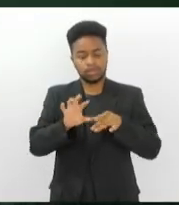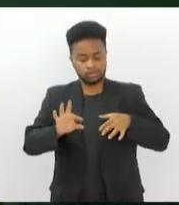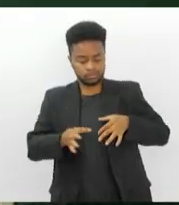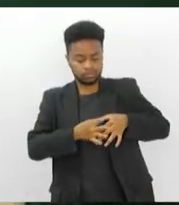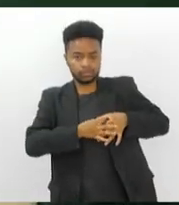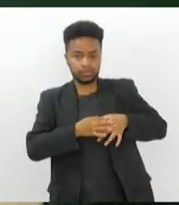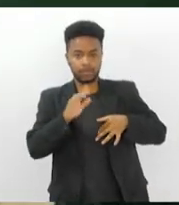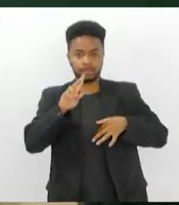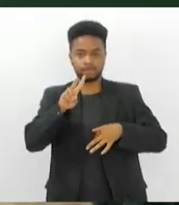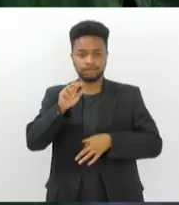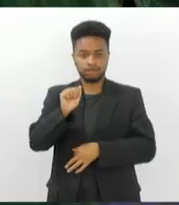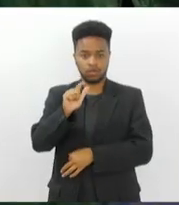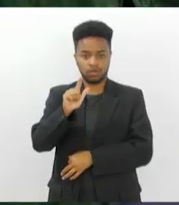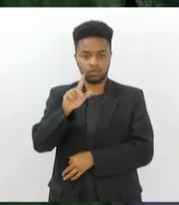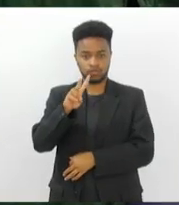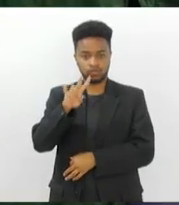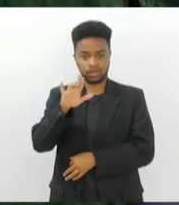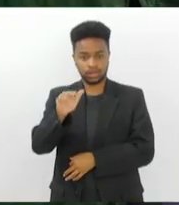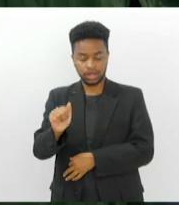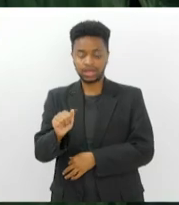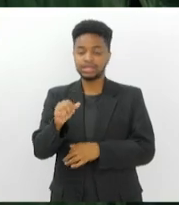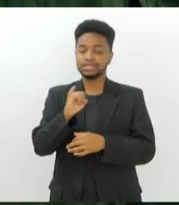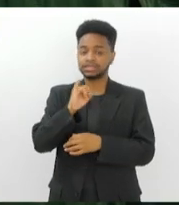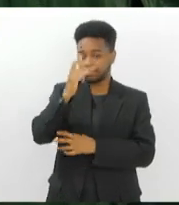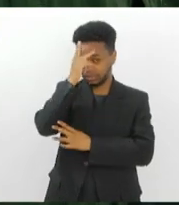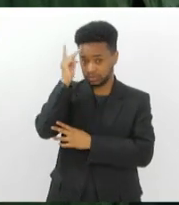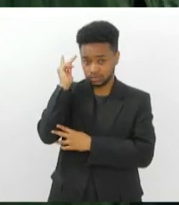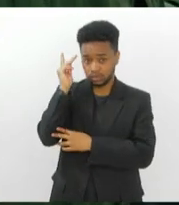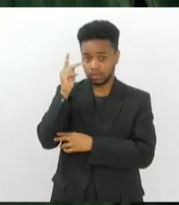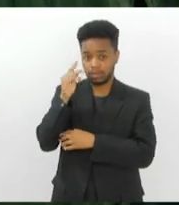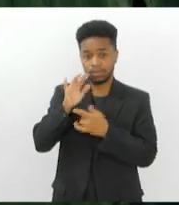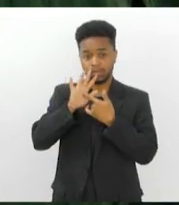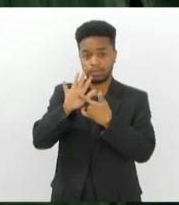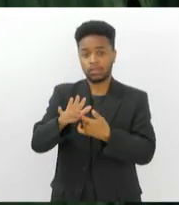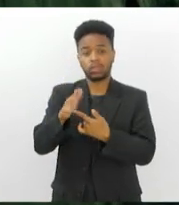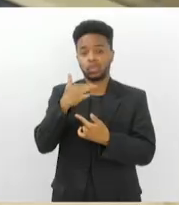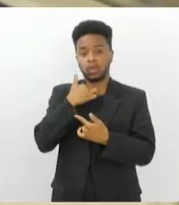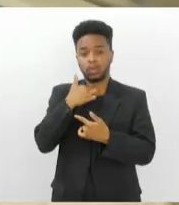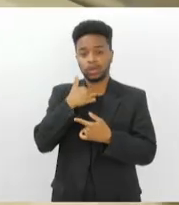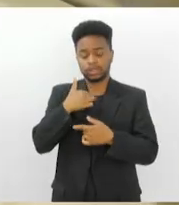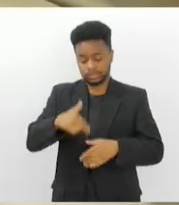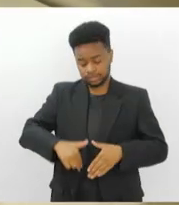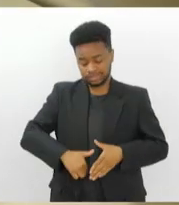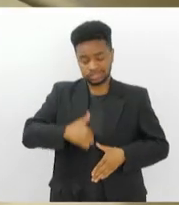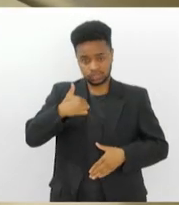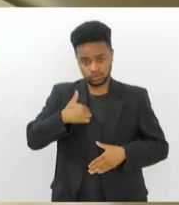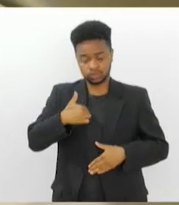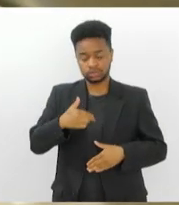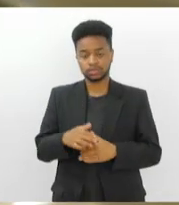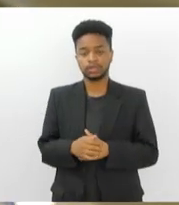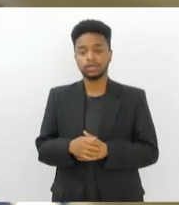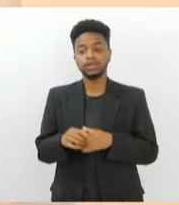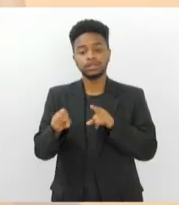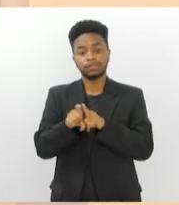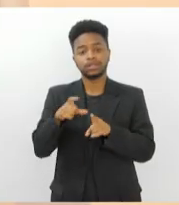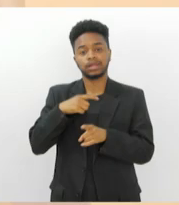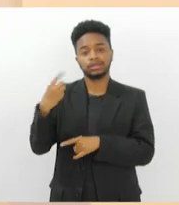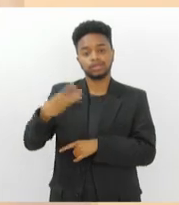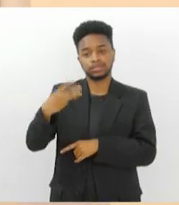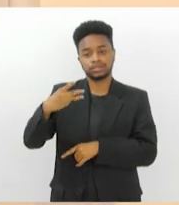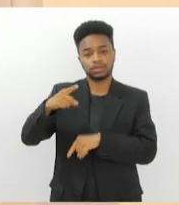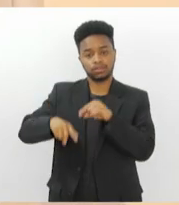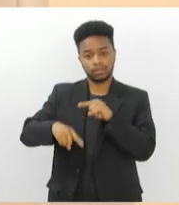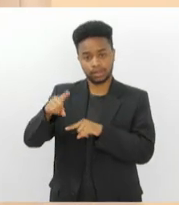para pacientes que tenham contraindicação de cirurgia torácica aberta. Com a chegada deste terceiro aparelho de angiografia